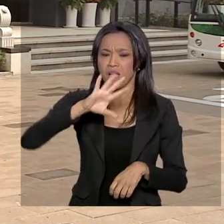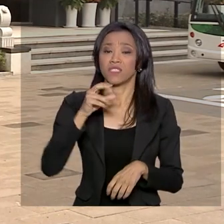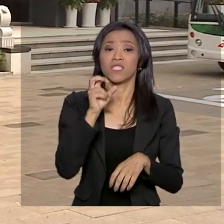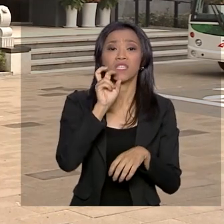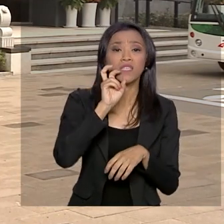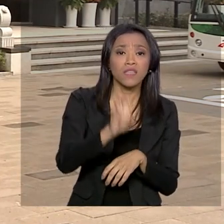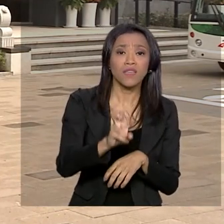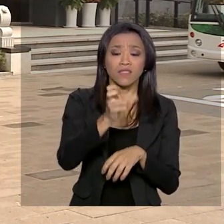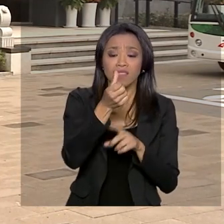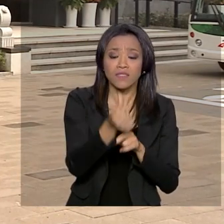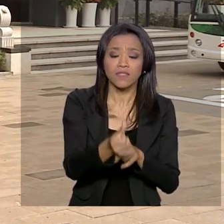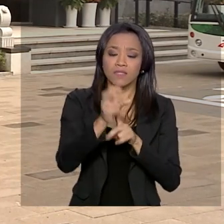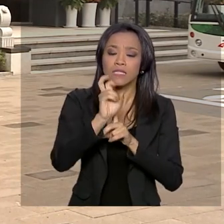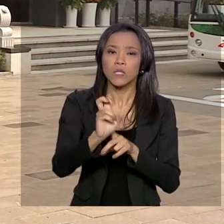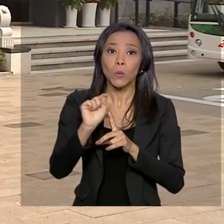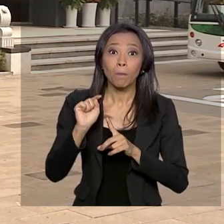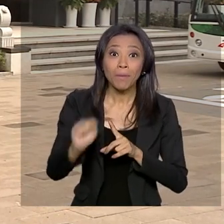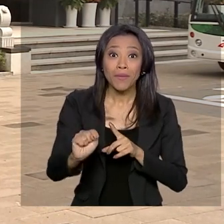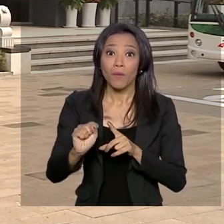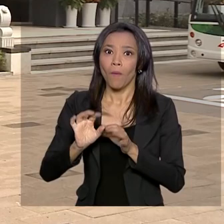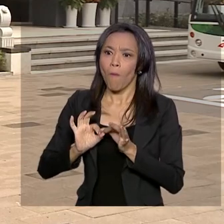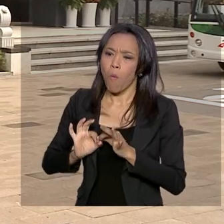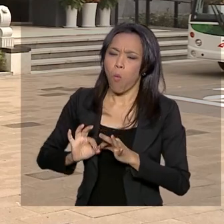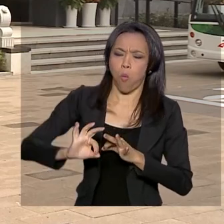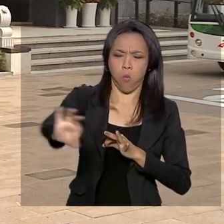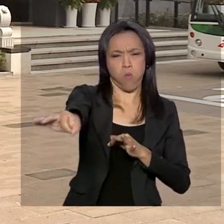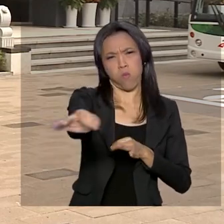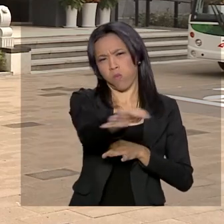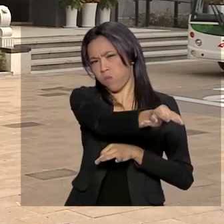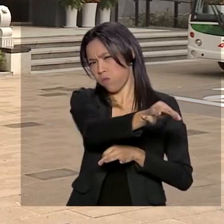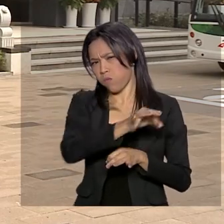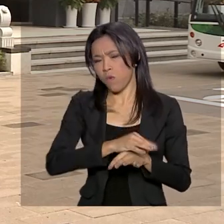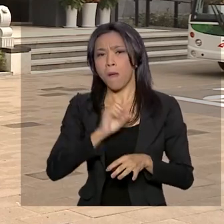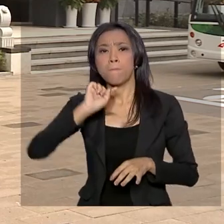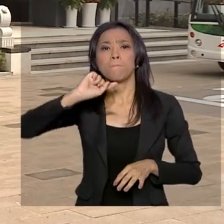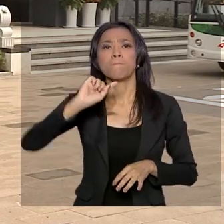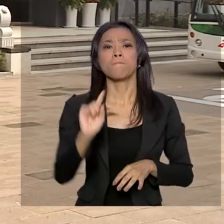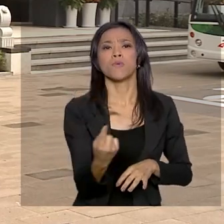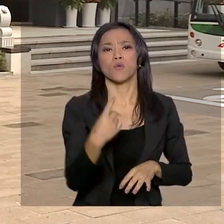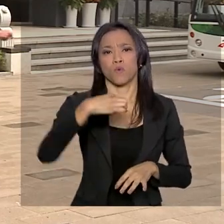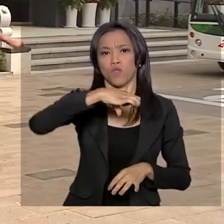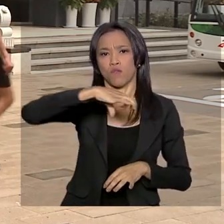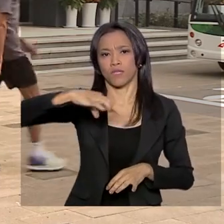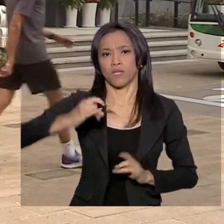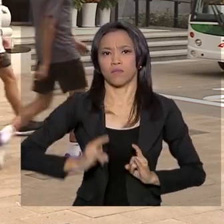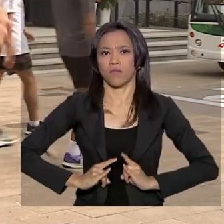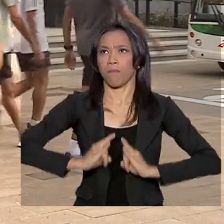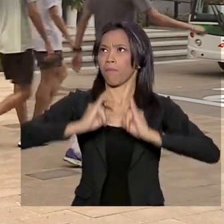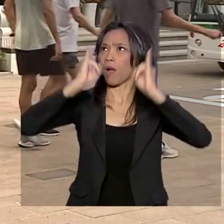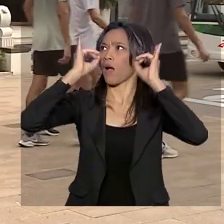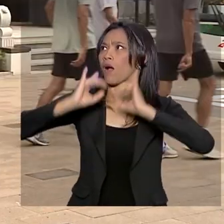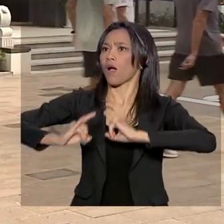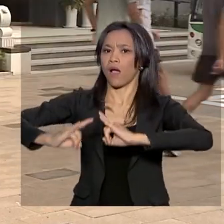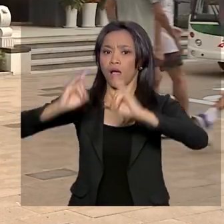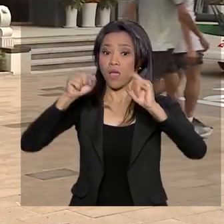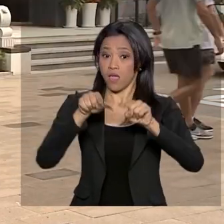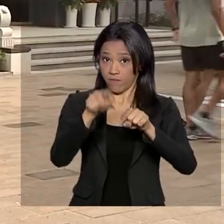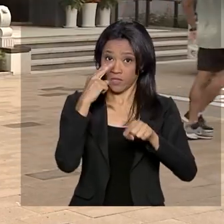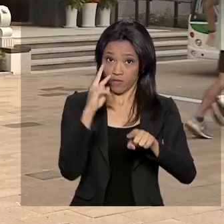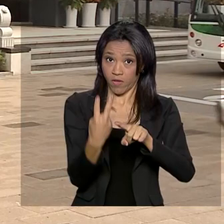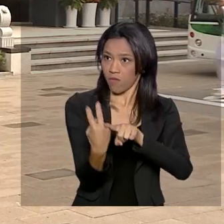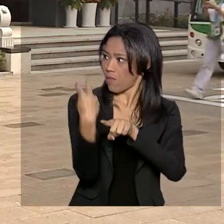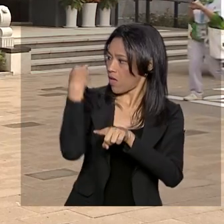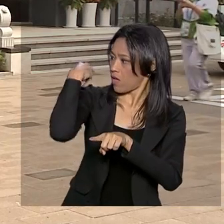mil metros quadrados de área, 1.900 apartamentos. Esse prédio aqui atrás é um dos prédios da